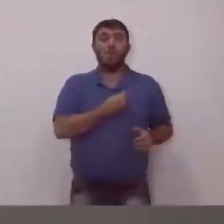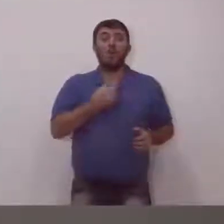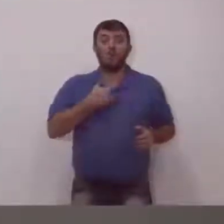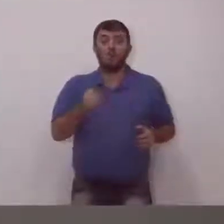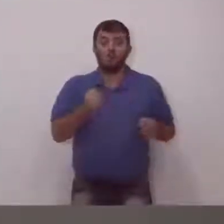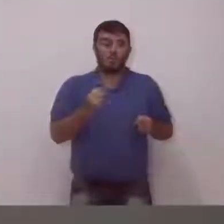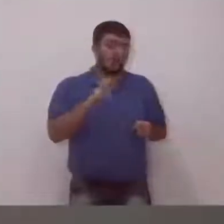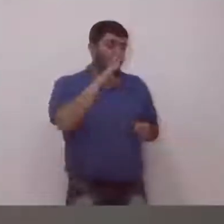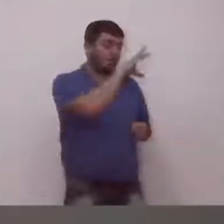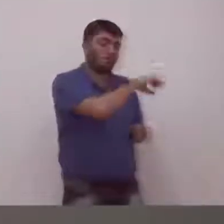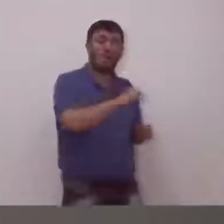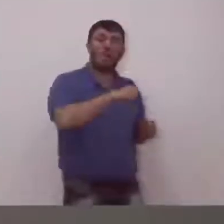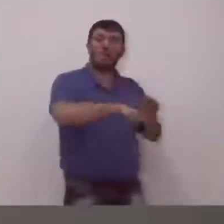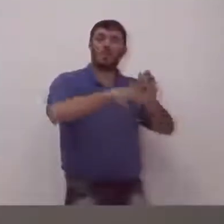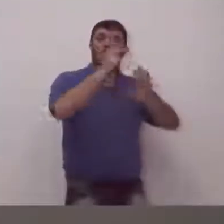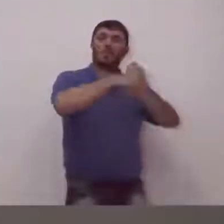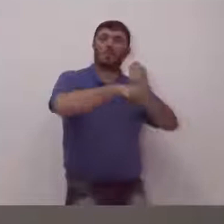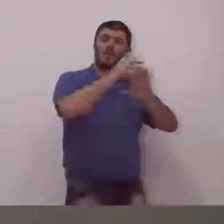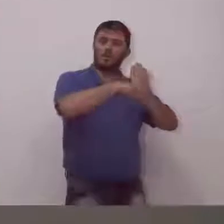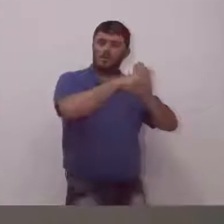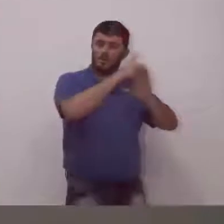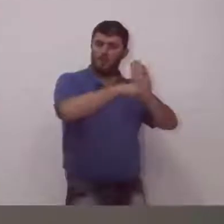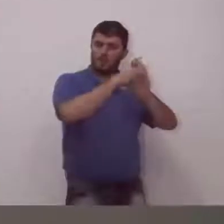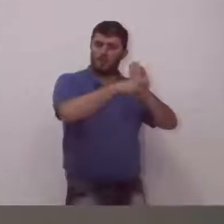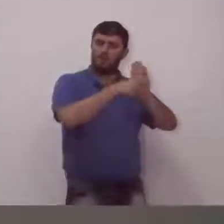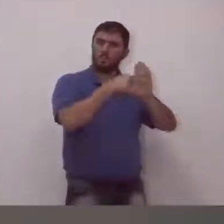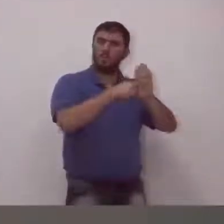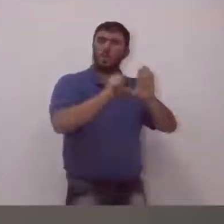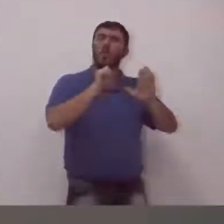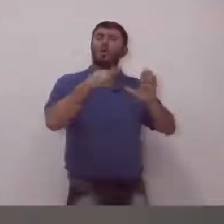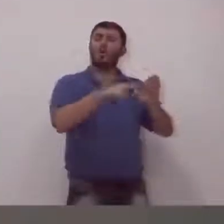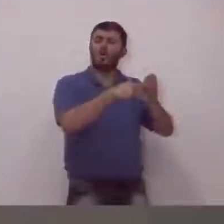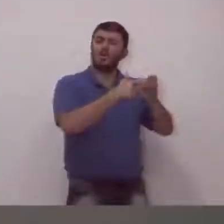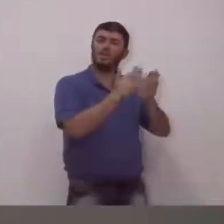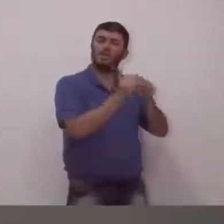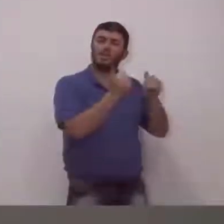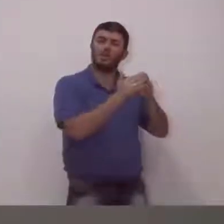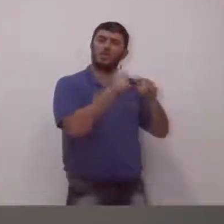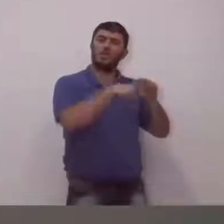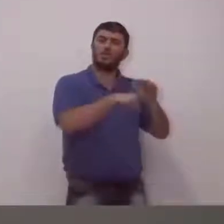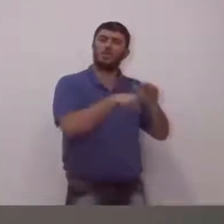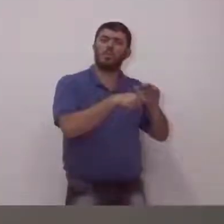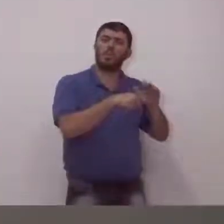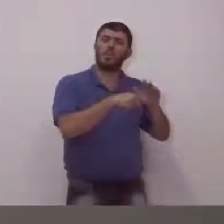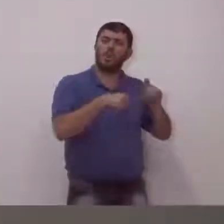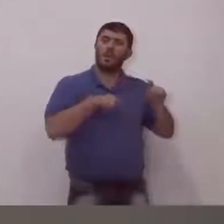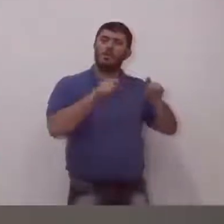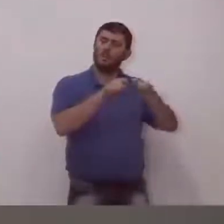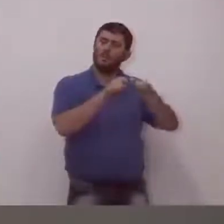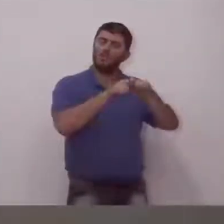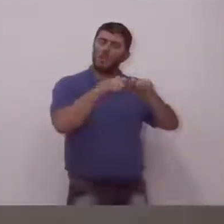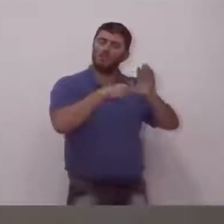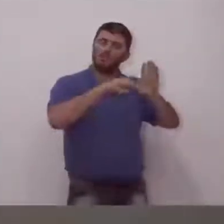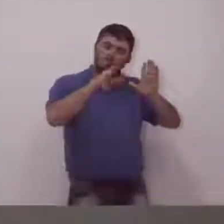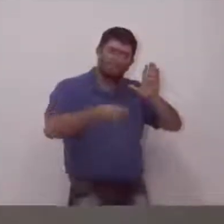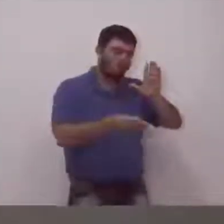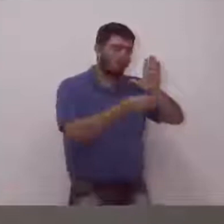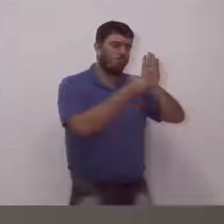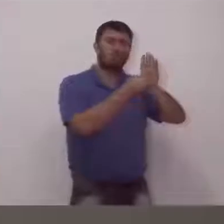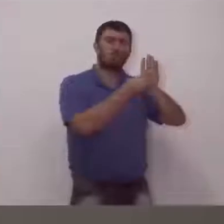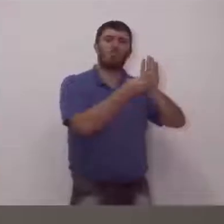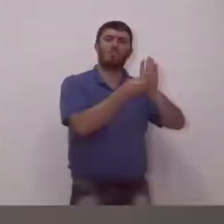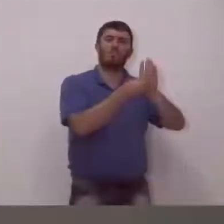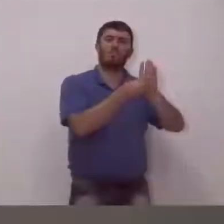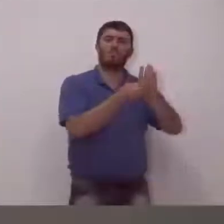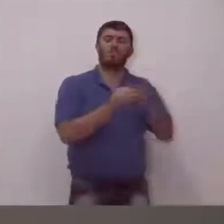indicação, esse projeto ou esse requerimento e possa, e faz também essa indicação. Eu